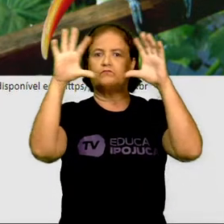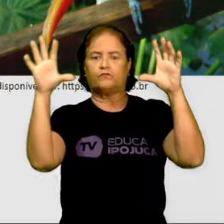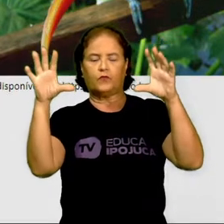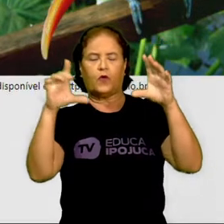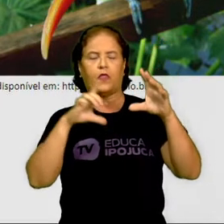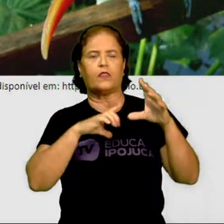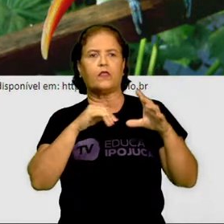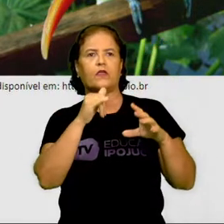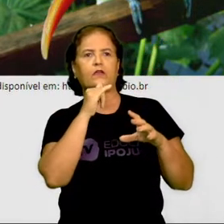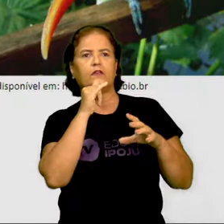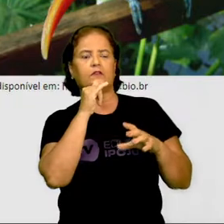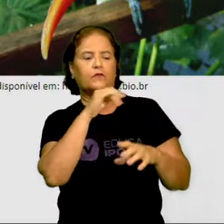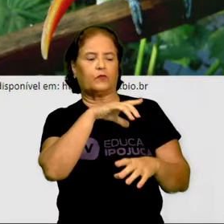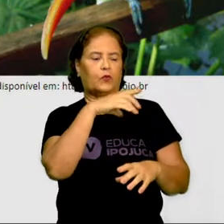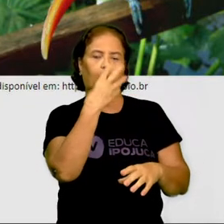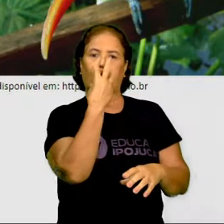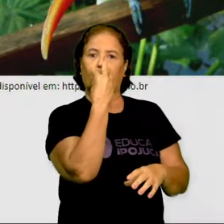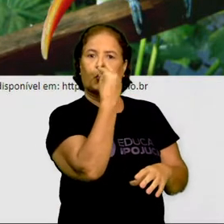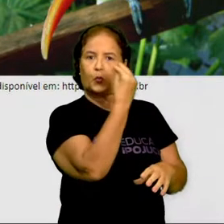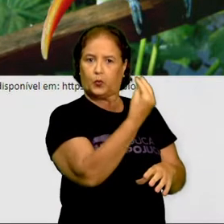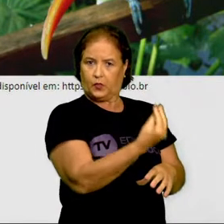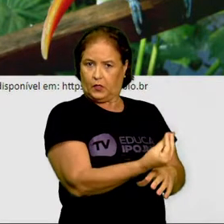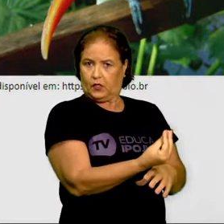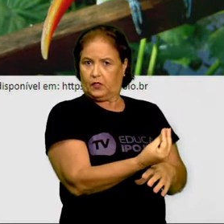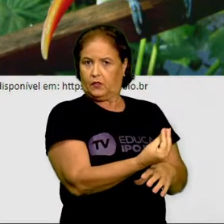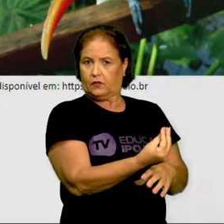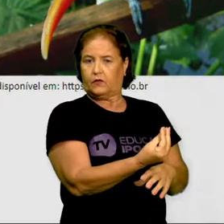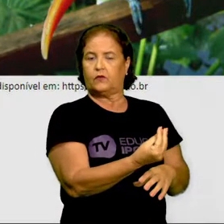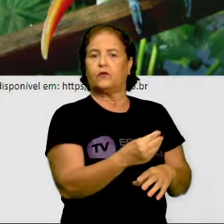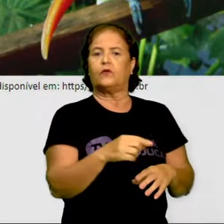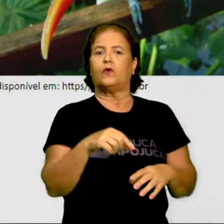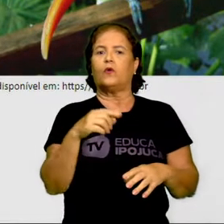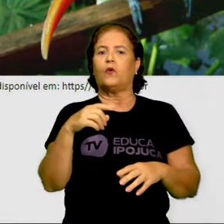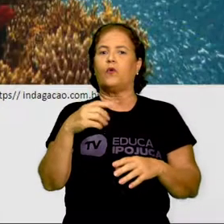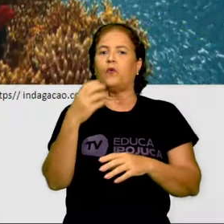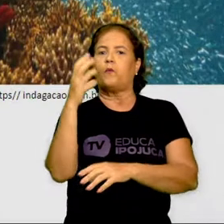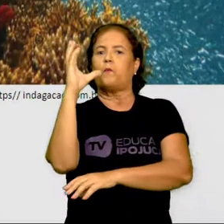tucano, o pinheiro e o cavalo.